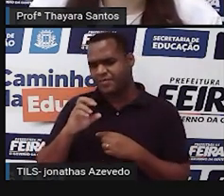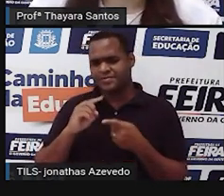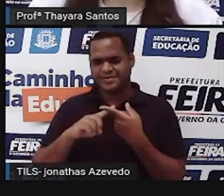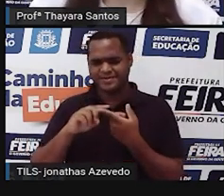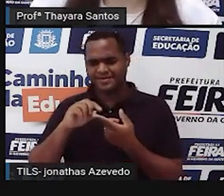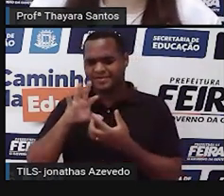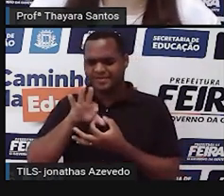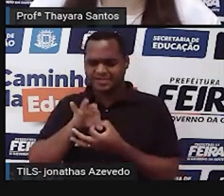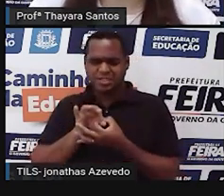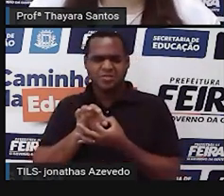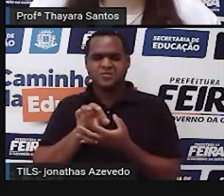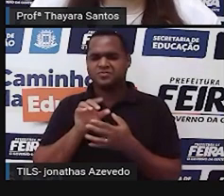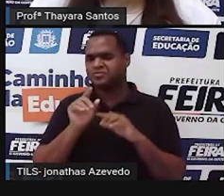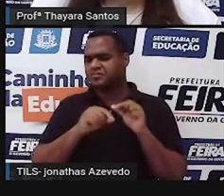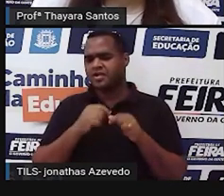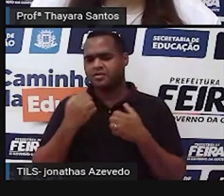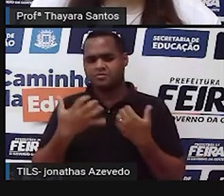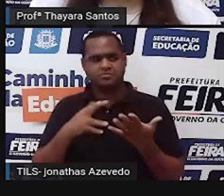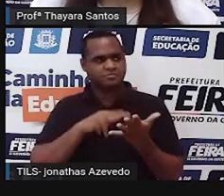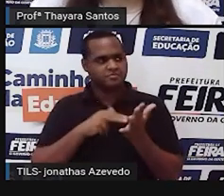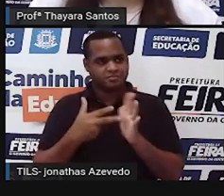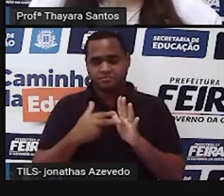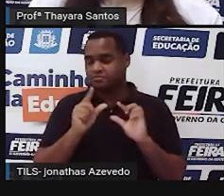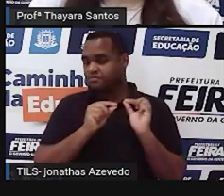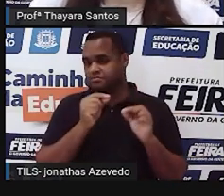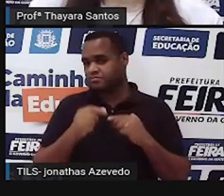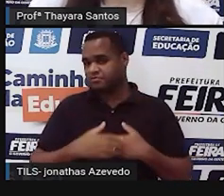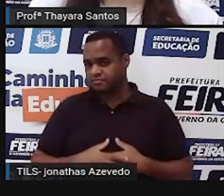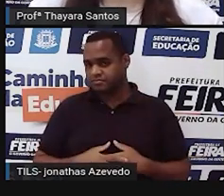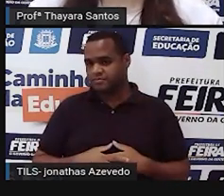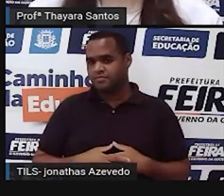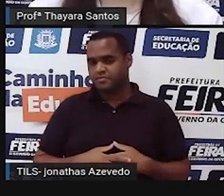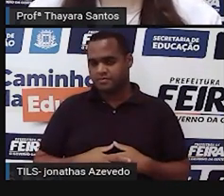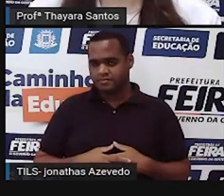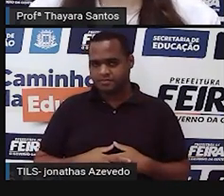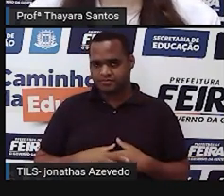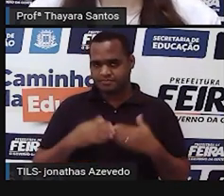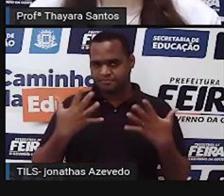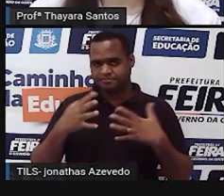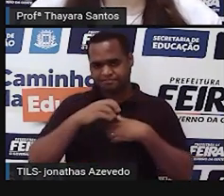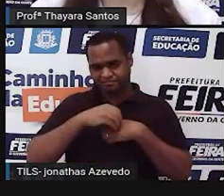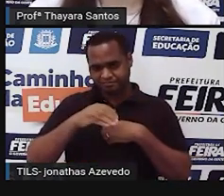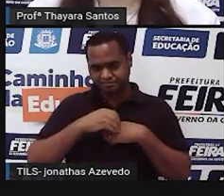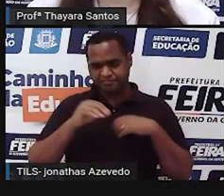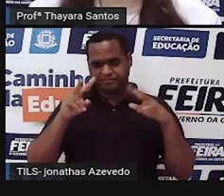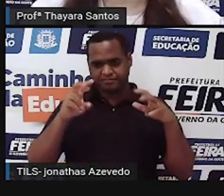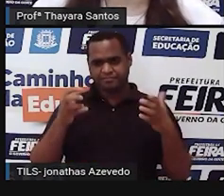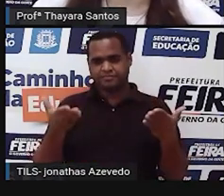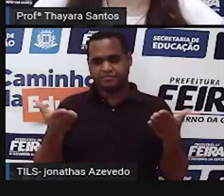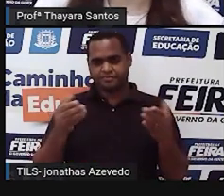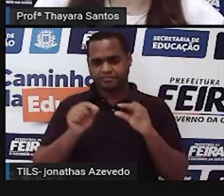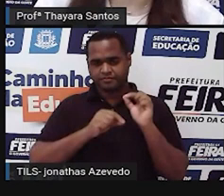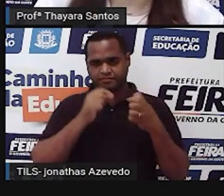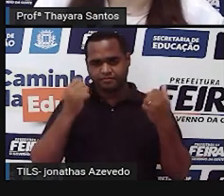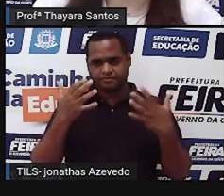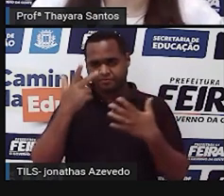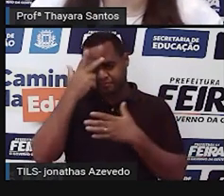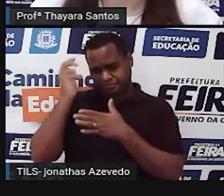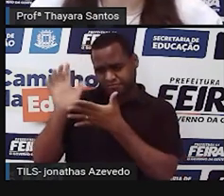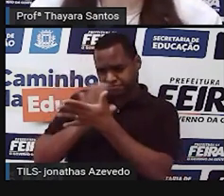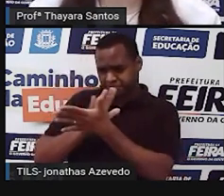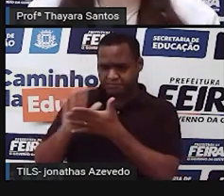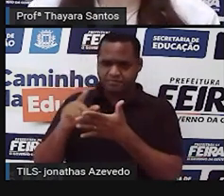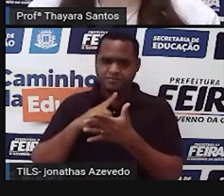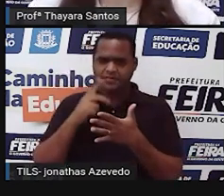signo? O que é que isso tem a ver? Então, eu trouxe esse tema para vocês hoje justamente porque algumas pessoas